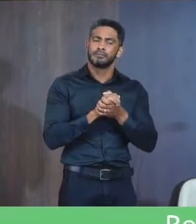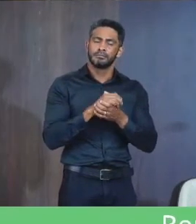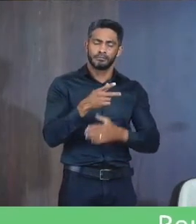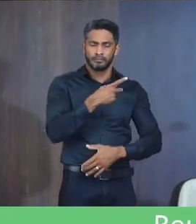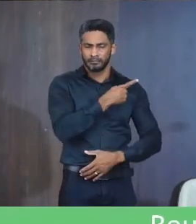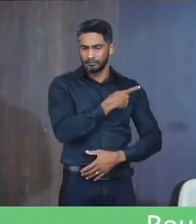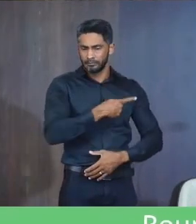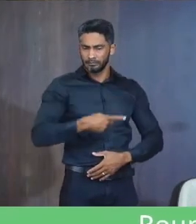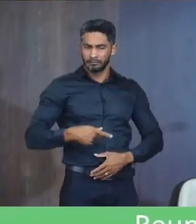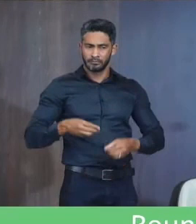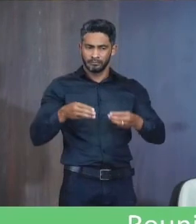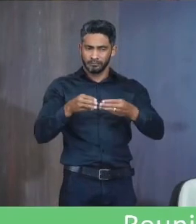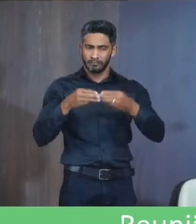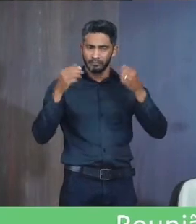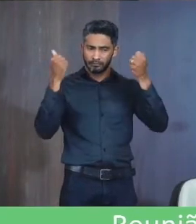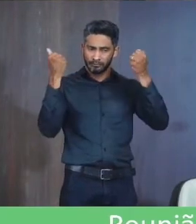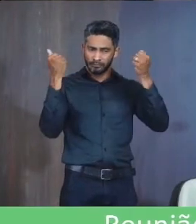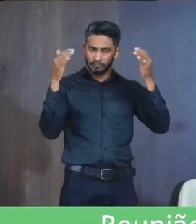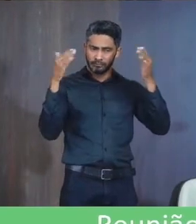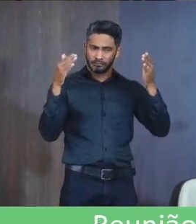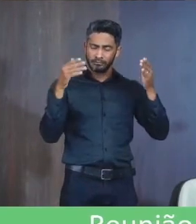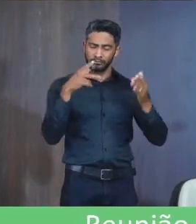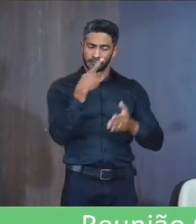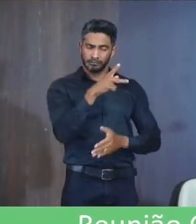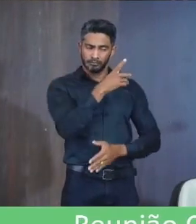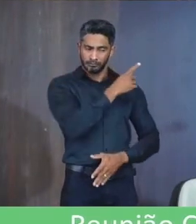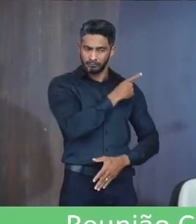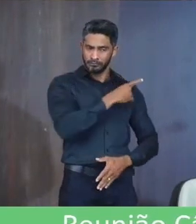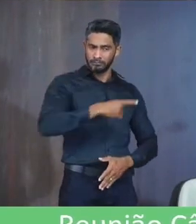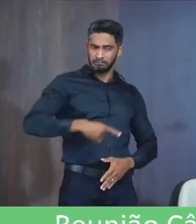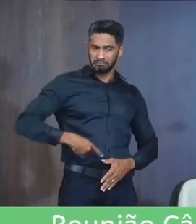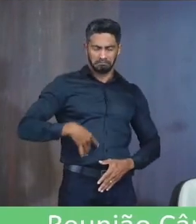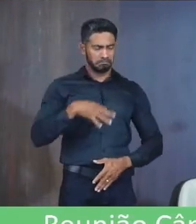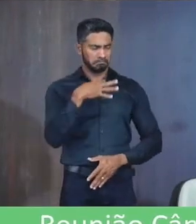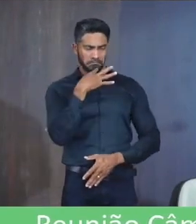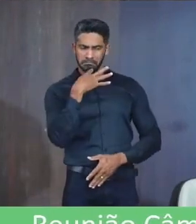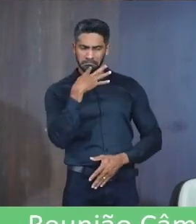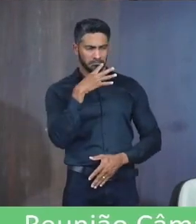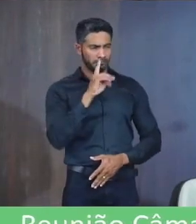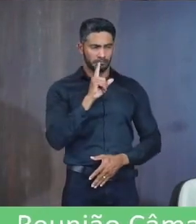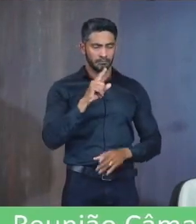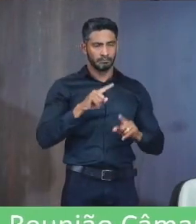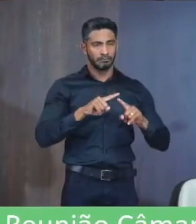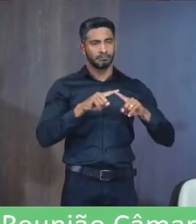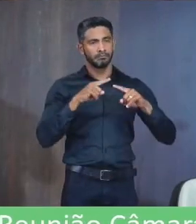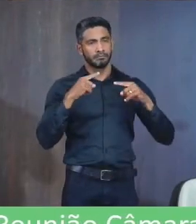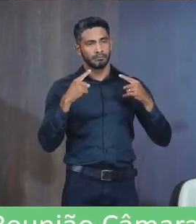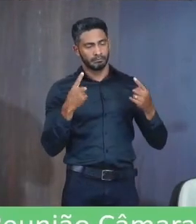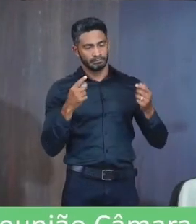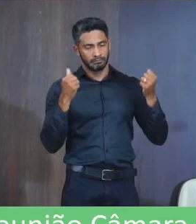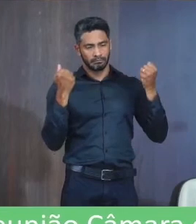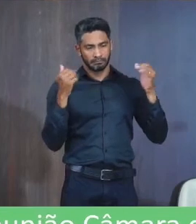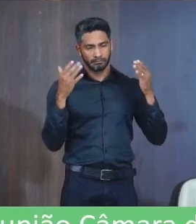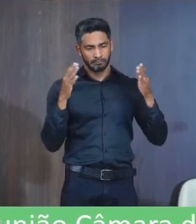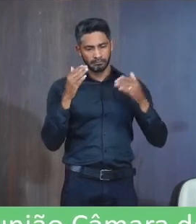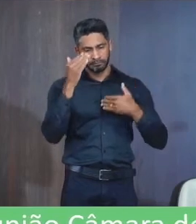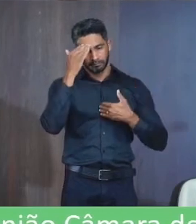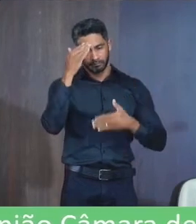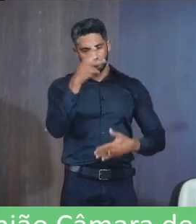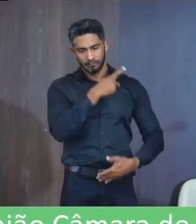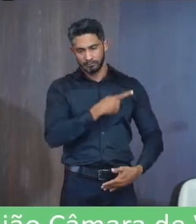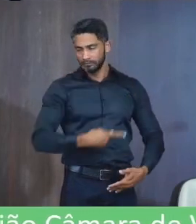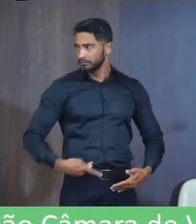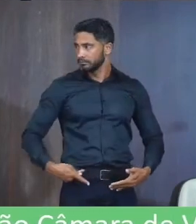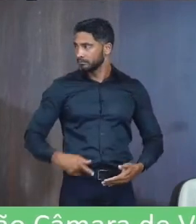Presidente Pela moção De aplauso Para essa deputada Que eu não conheço ainda Mas Está de parabéns Obrigado